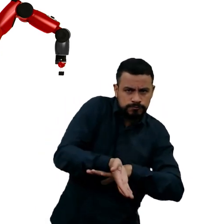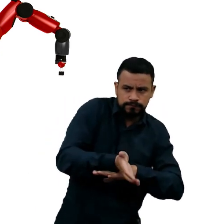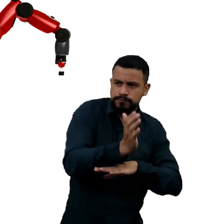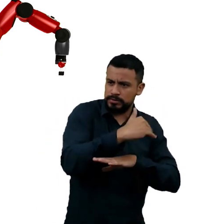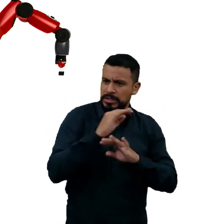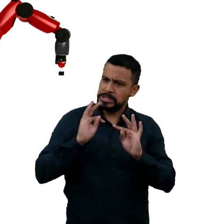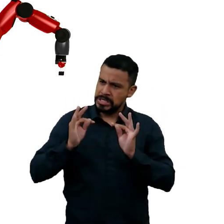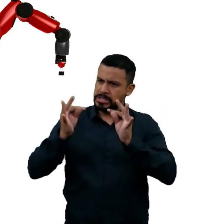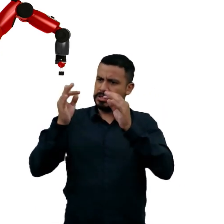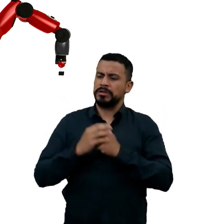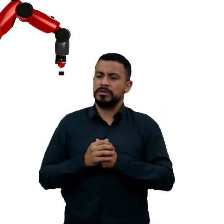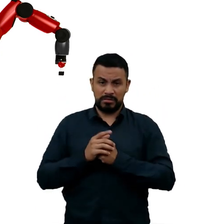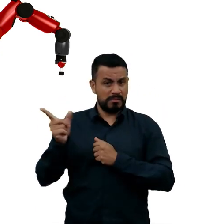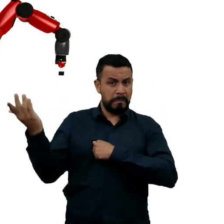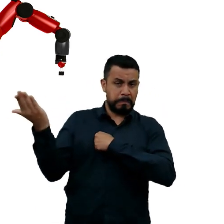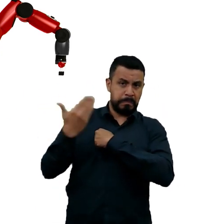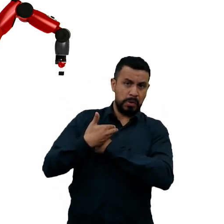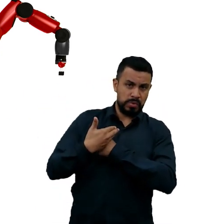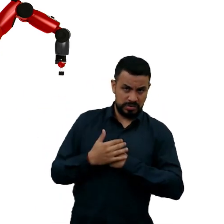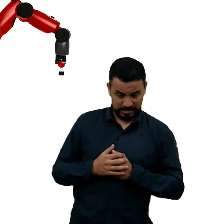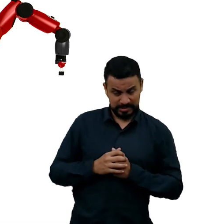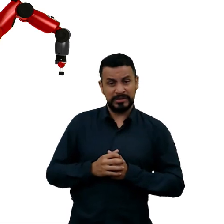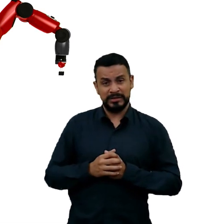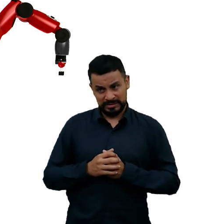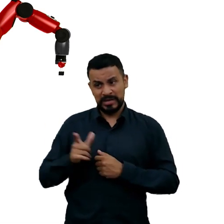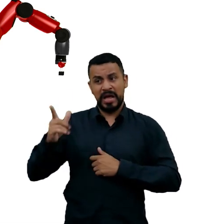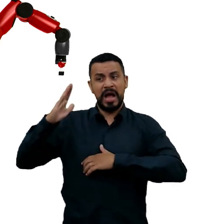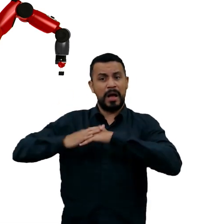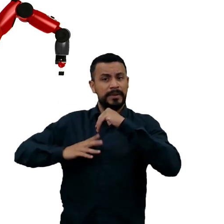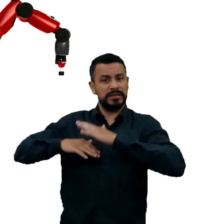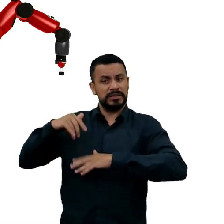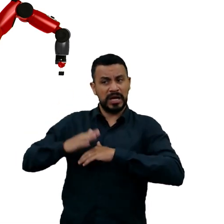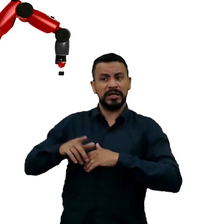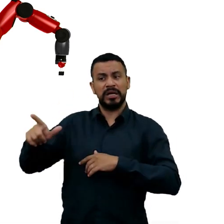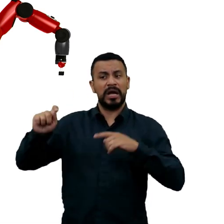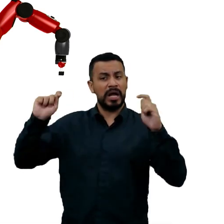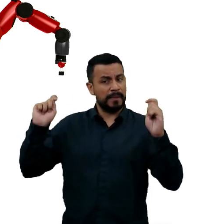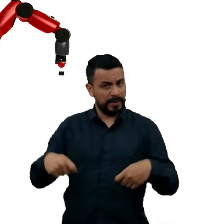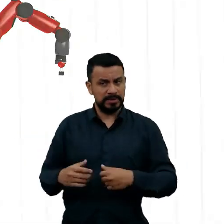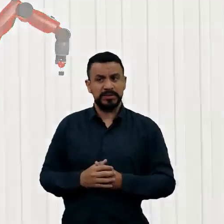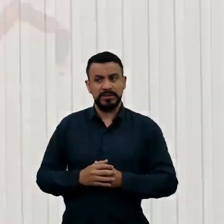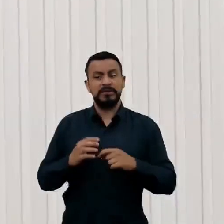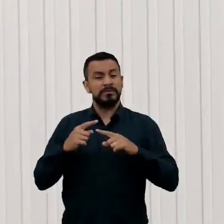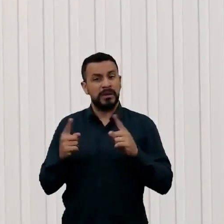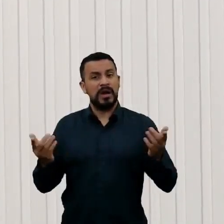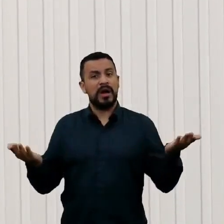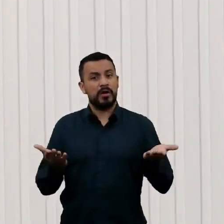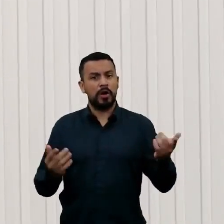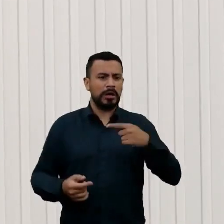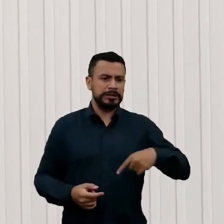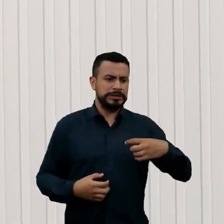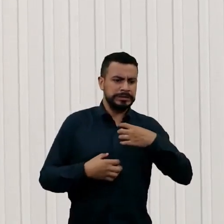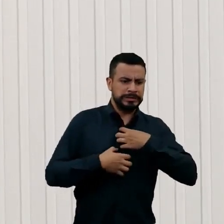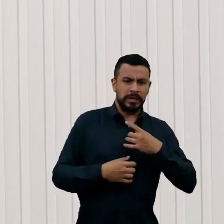Realmente, ganhou de nós em termos dessas habilidades, capacidades, mas, novamente, agora nós nos sentimos mais ameaçados.